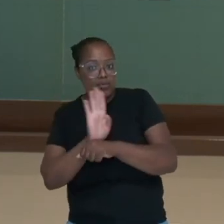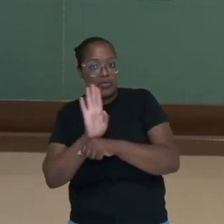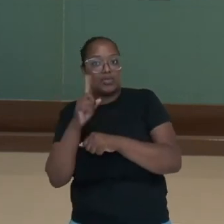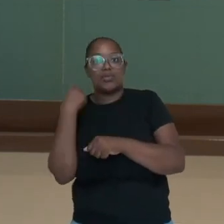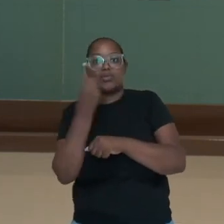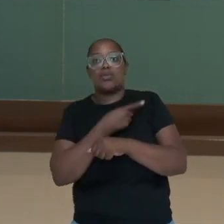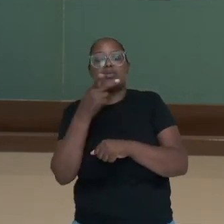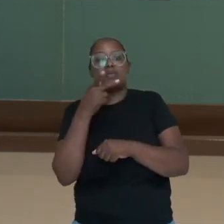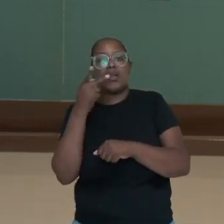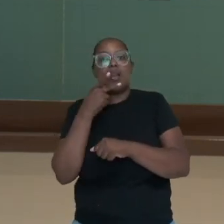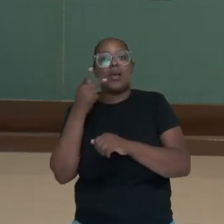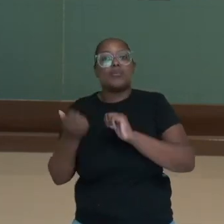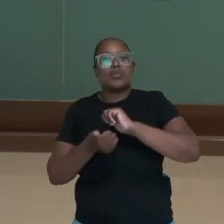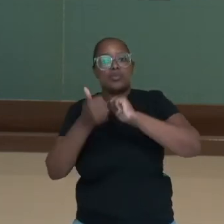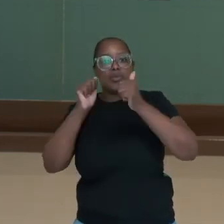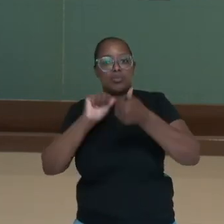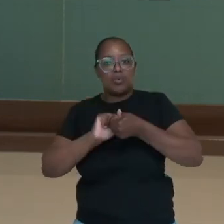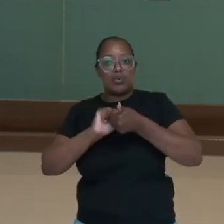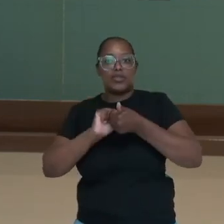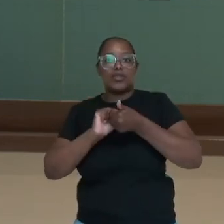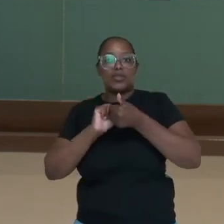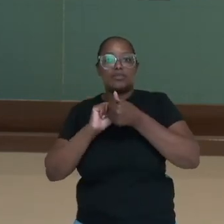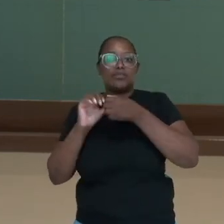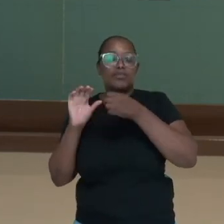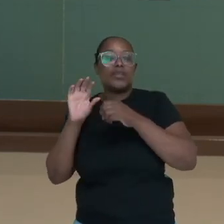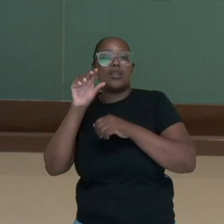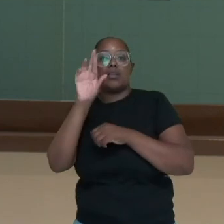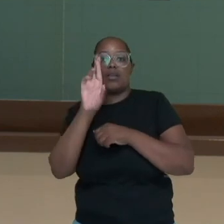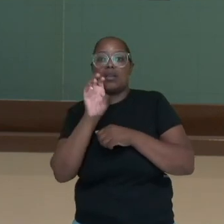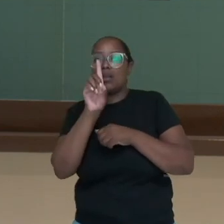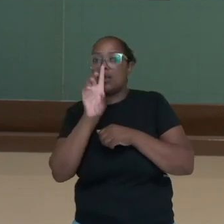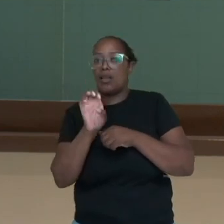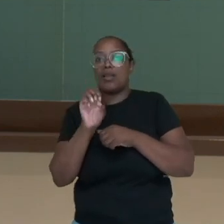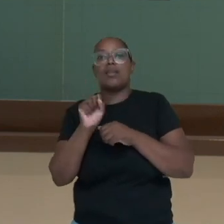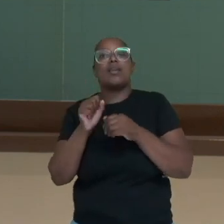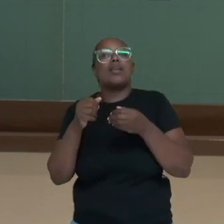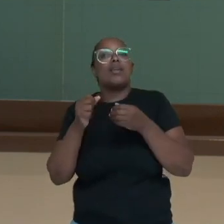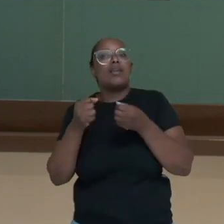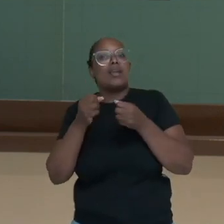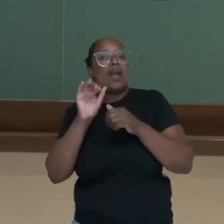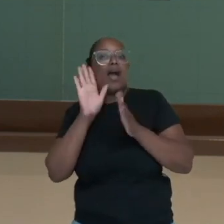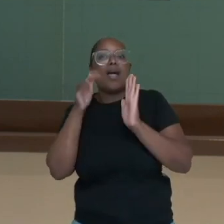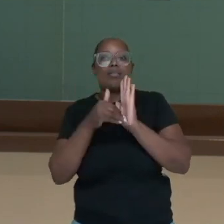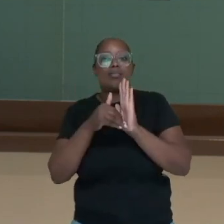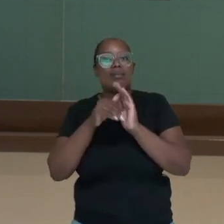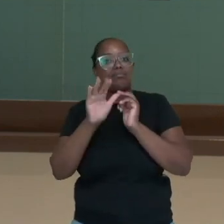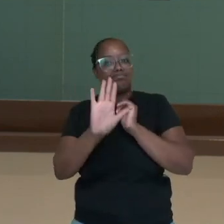sobre esporte de rede, peteca. Espero que vocês tenham gostado e um até breve.